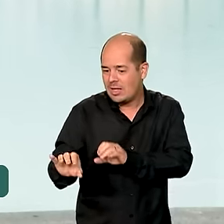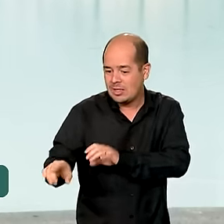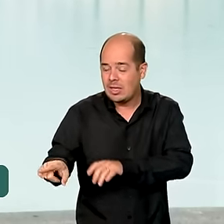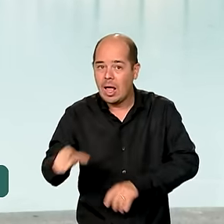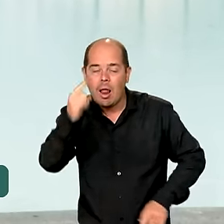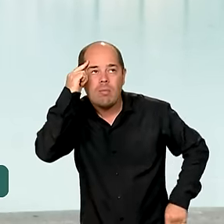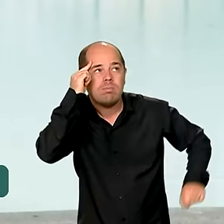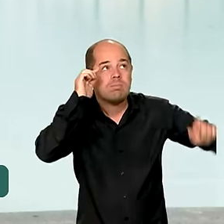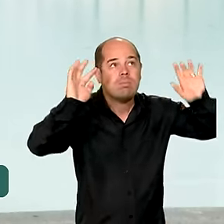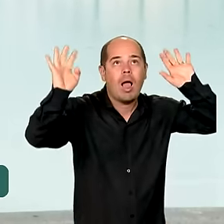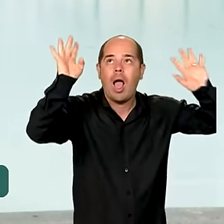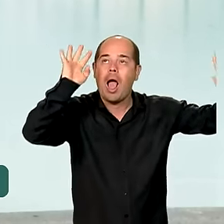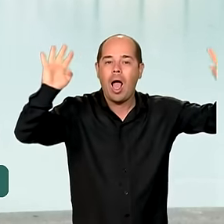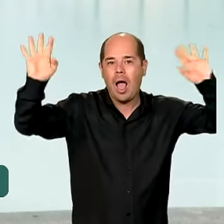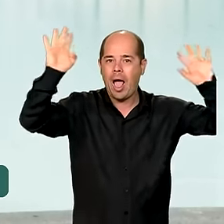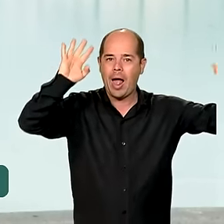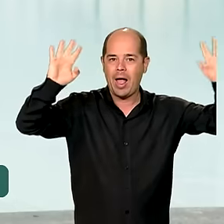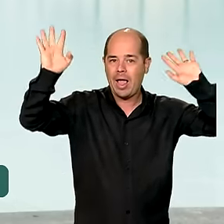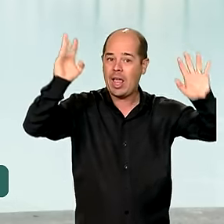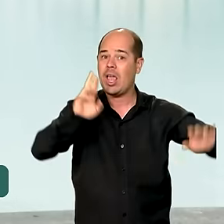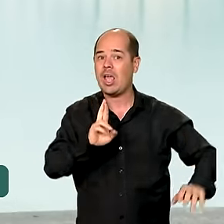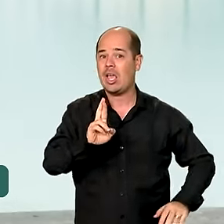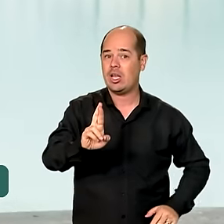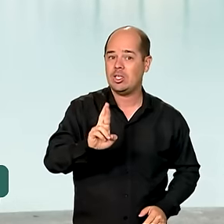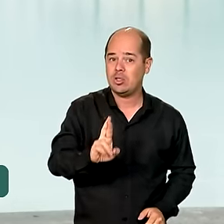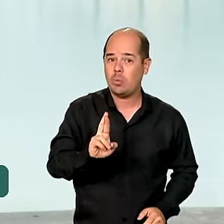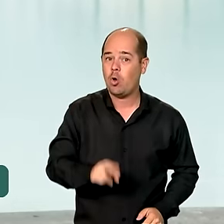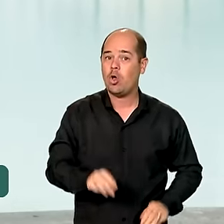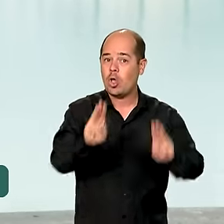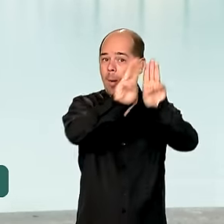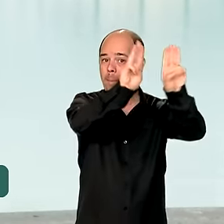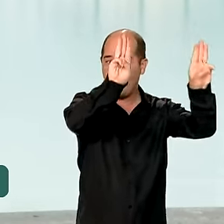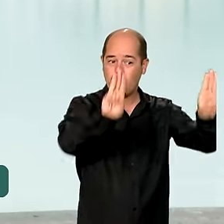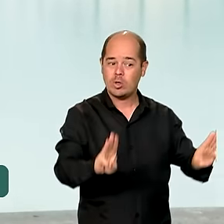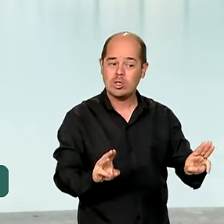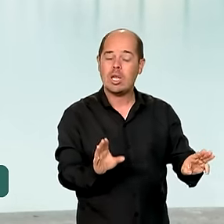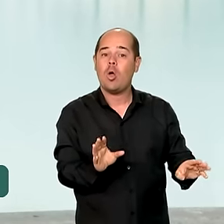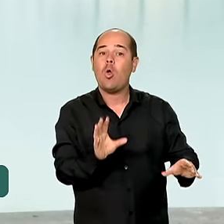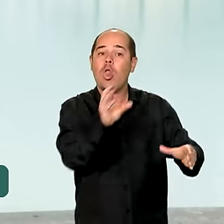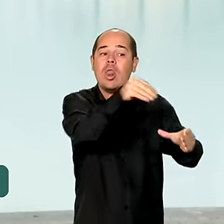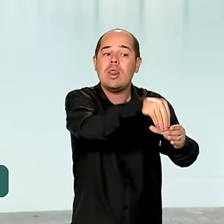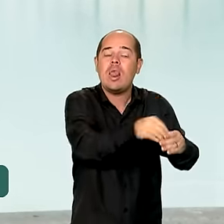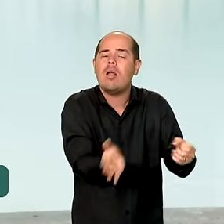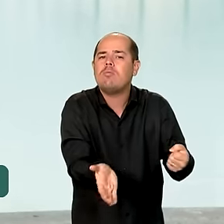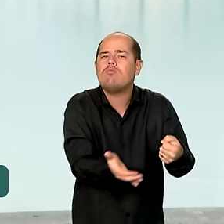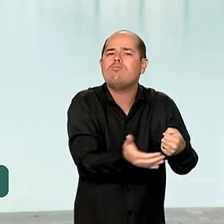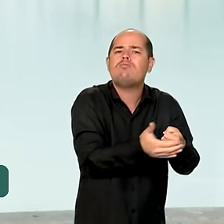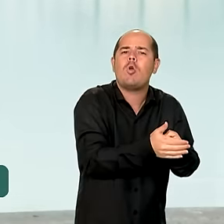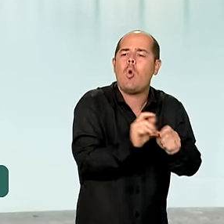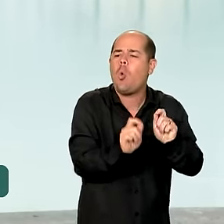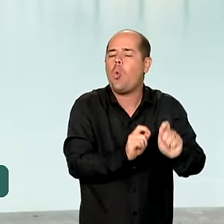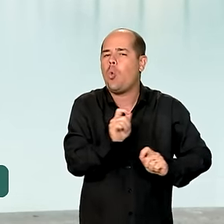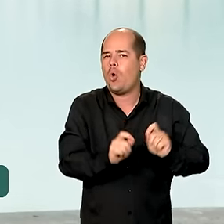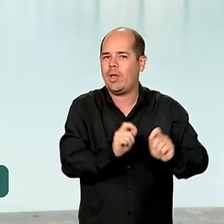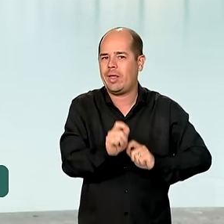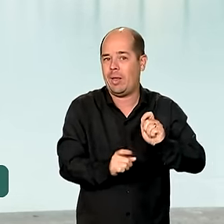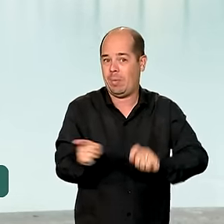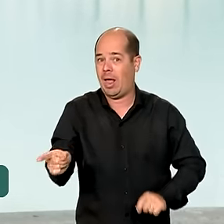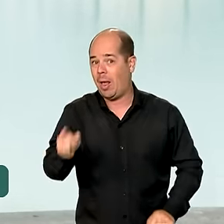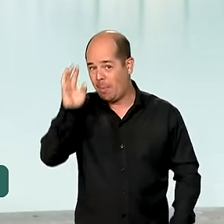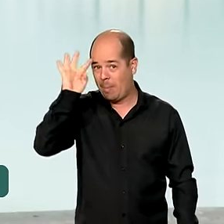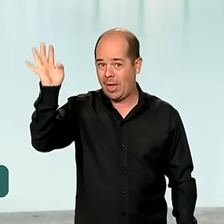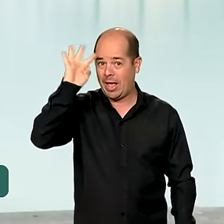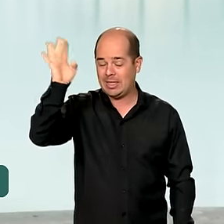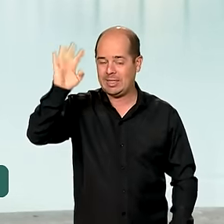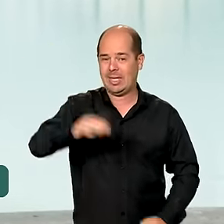responde a pergunta, o que os museus guardam para essas crianças aí pensarem e aprenderem sobre isso. Além de atividades